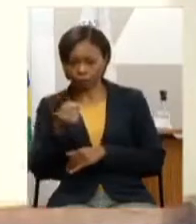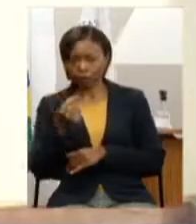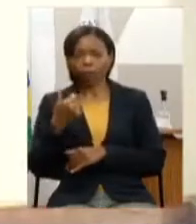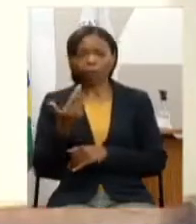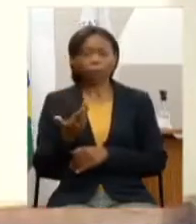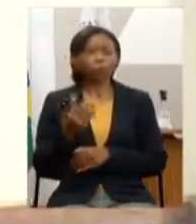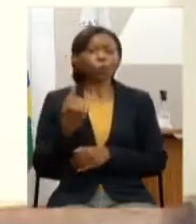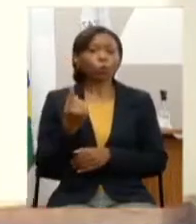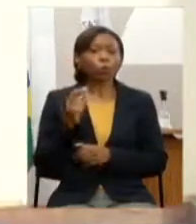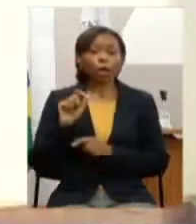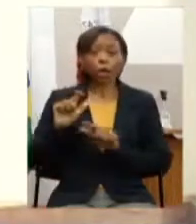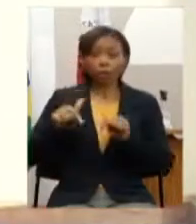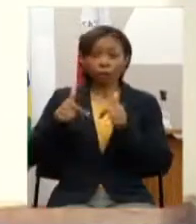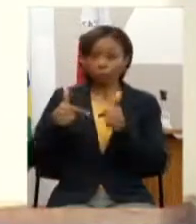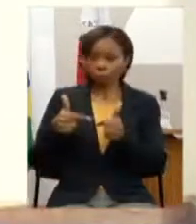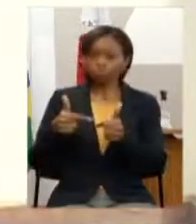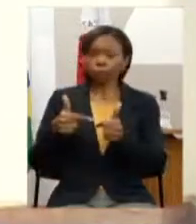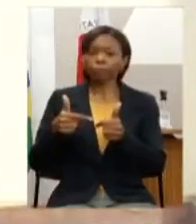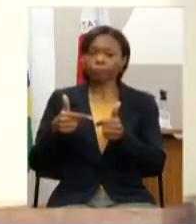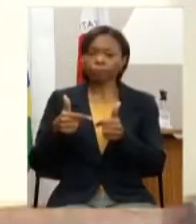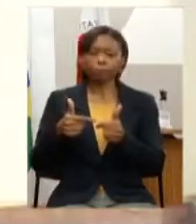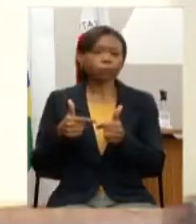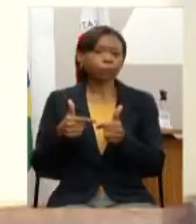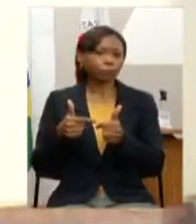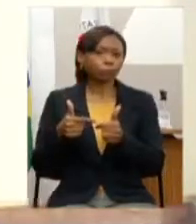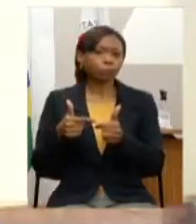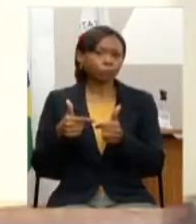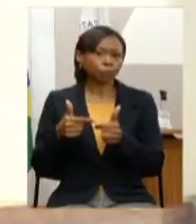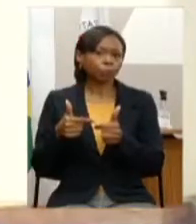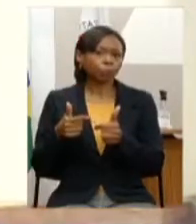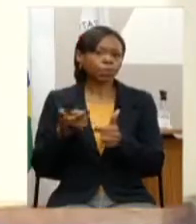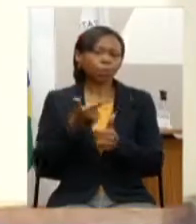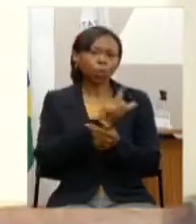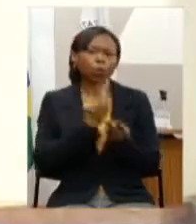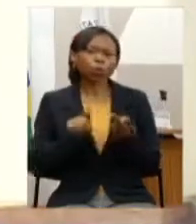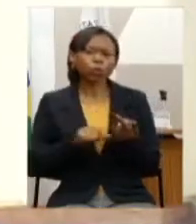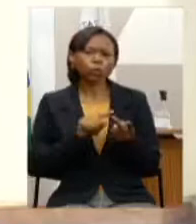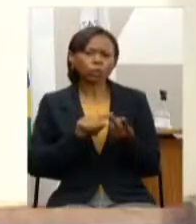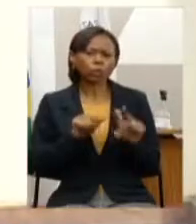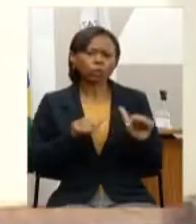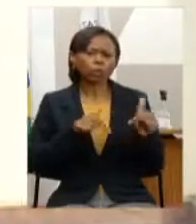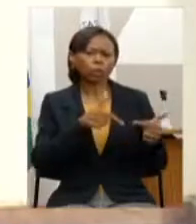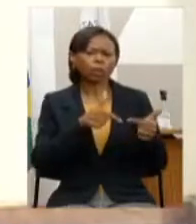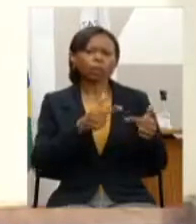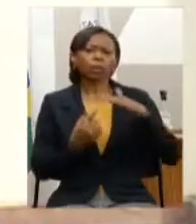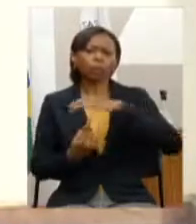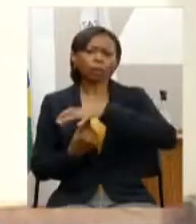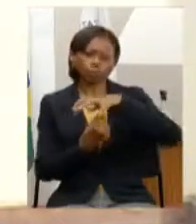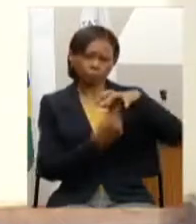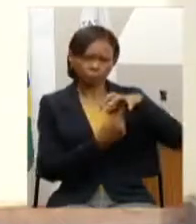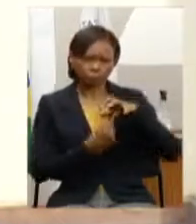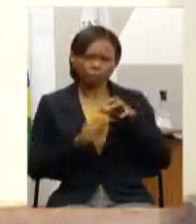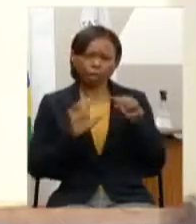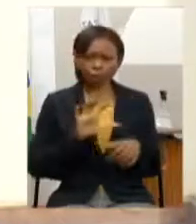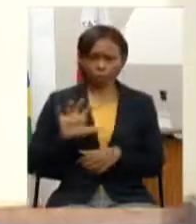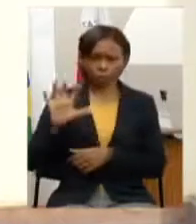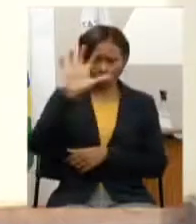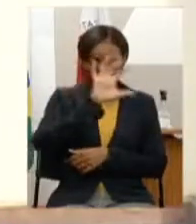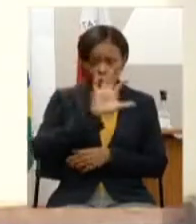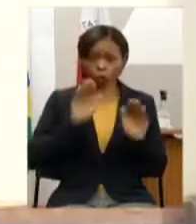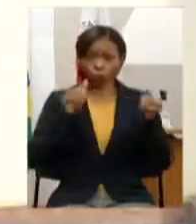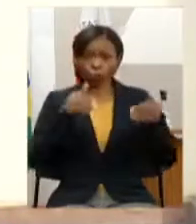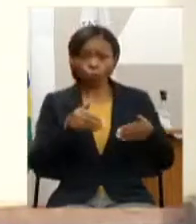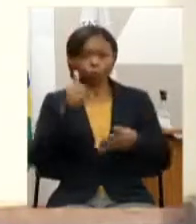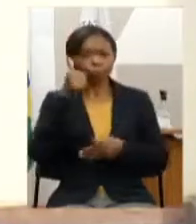direcionada para uma feira estadual Tagre Minas e aqui é uma outra ação que é as feiras regionais com foco nas mulheres